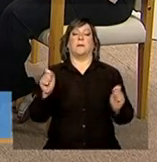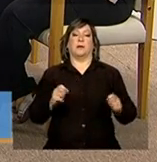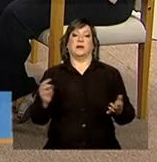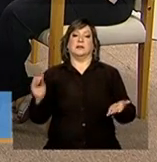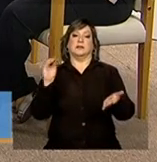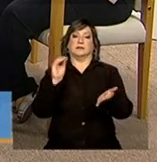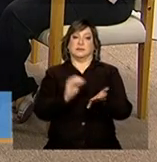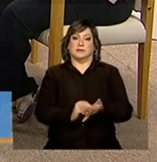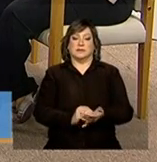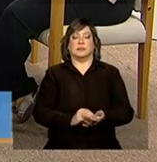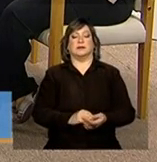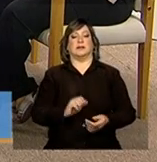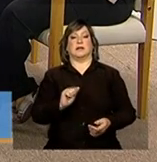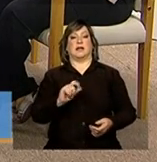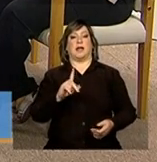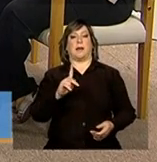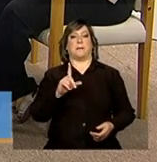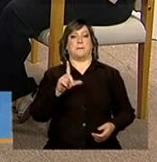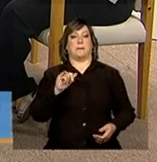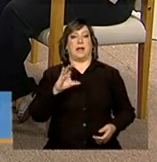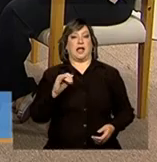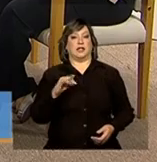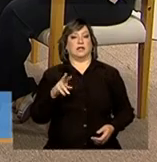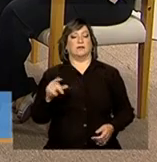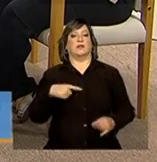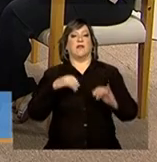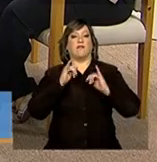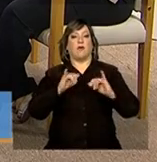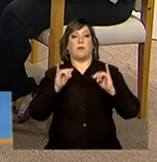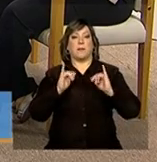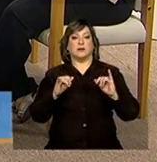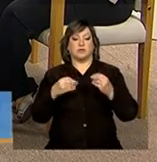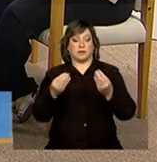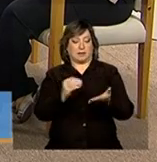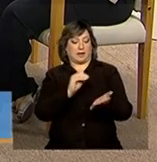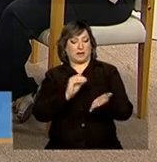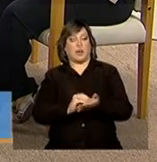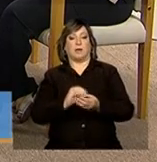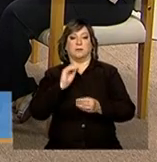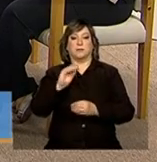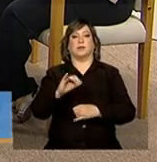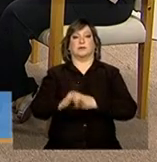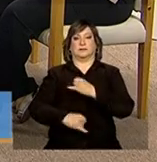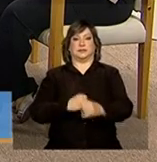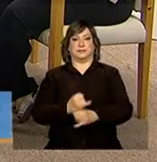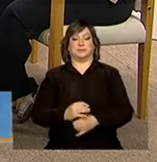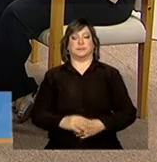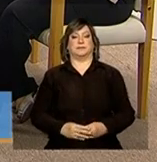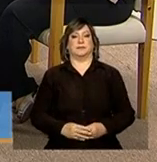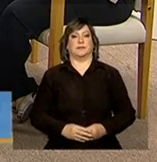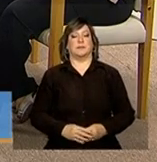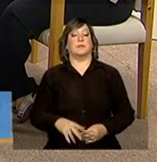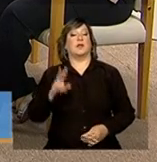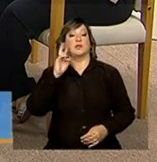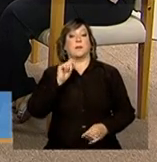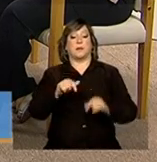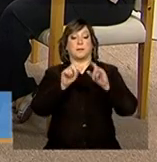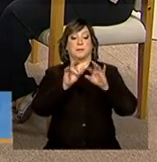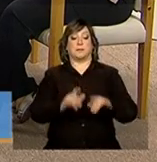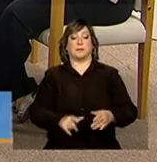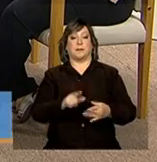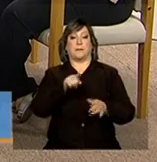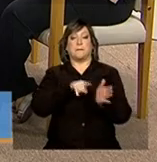no aplicativo online as informações dadas. No caso do questionário do CREAS regional,